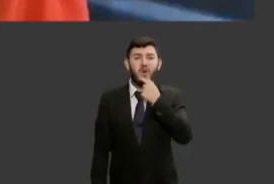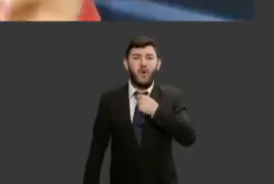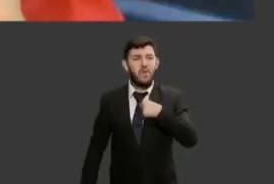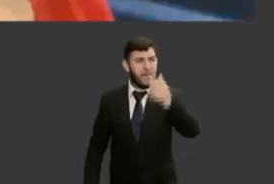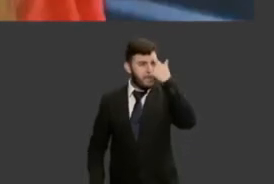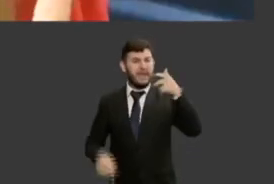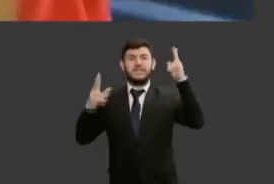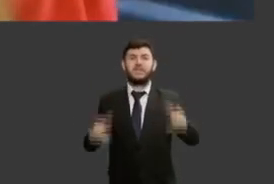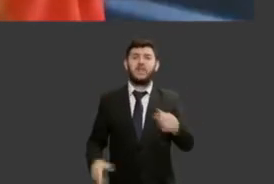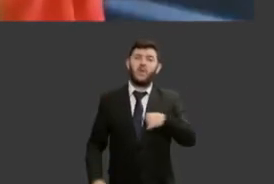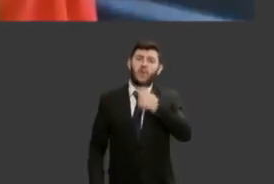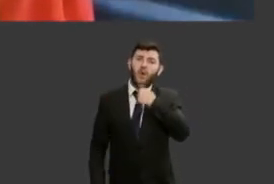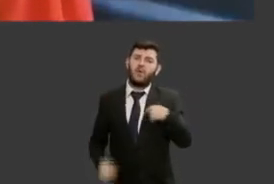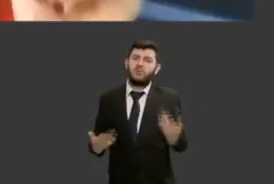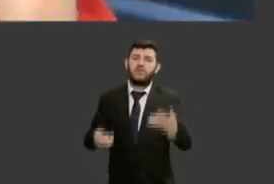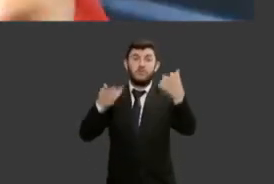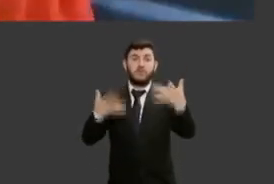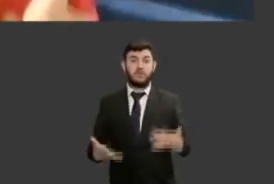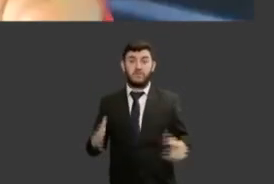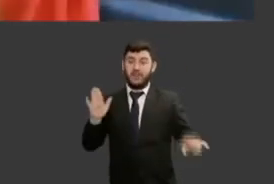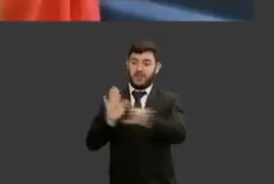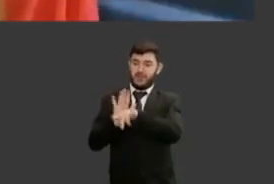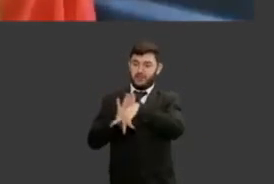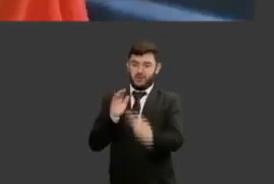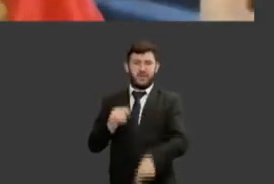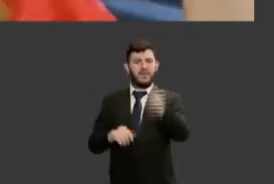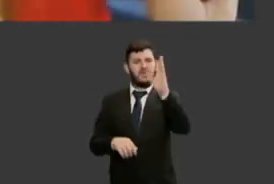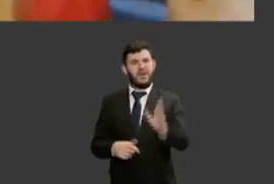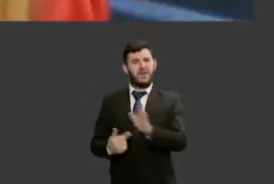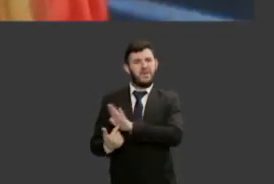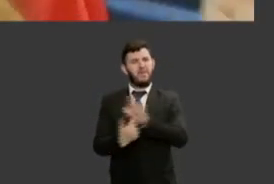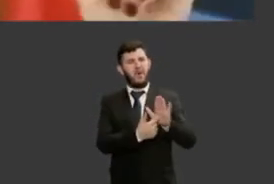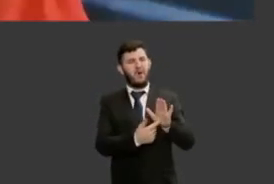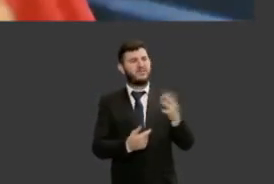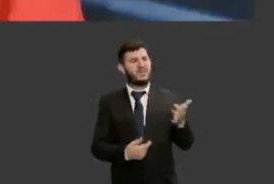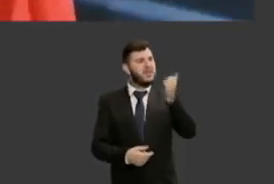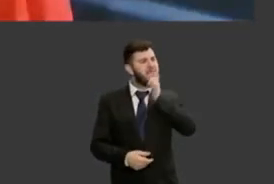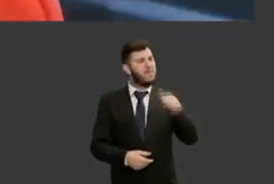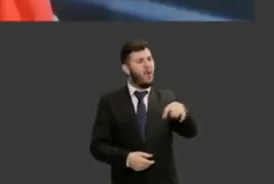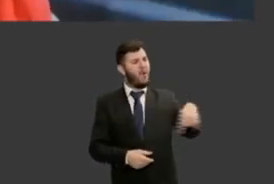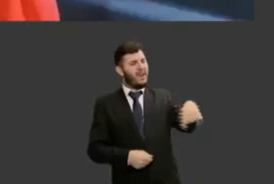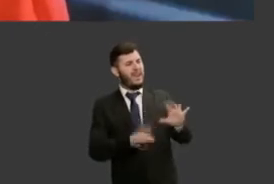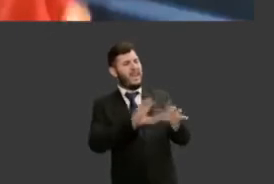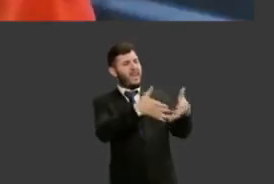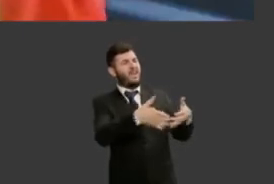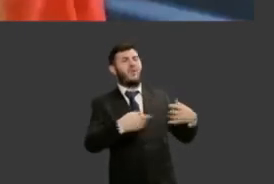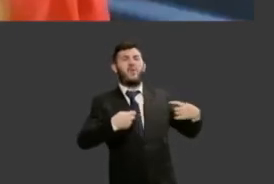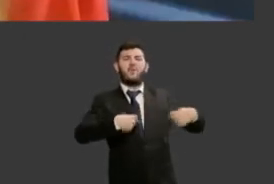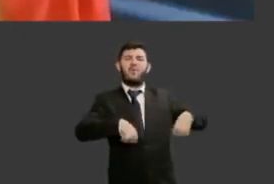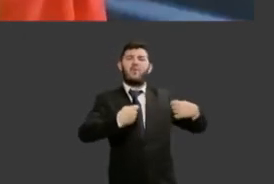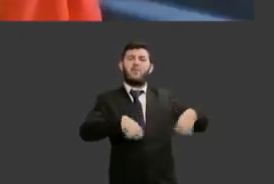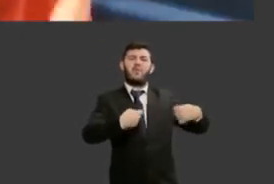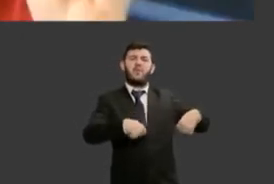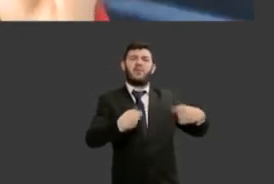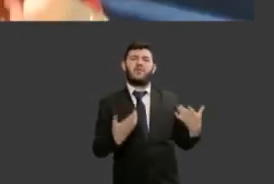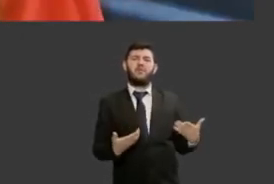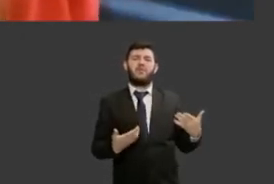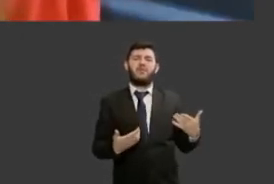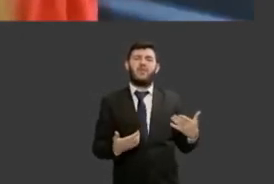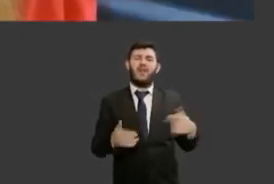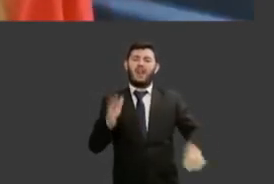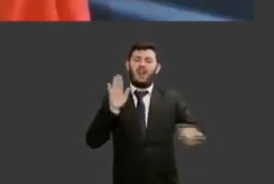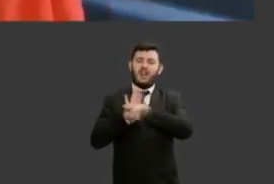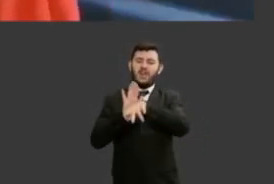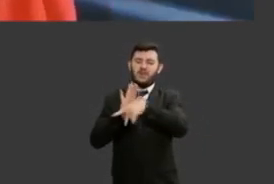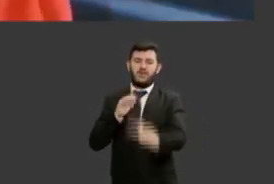dizer que as leis no país não revelam as necessidades das mulheres brasileiras as leis no nosso país não